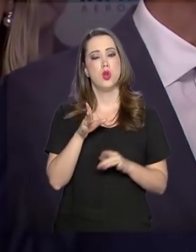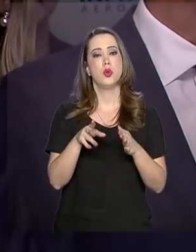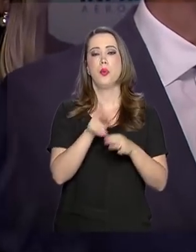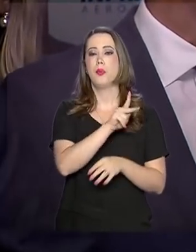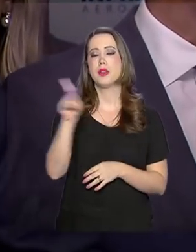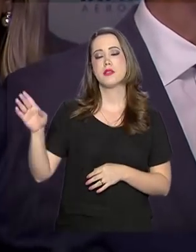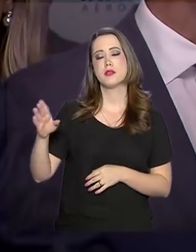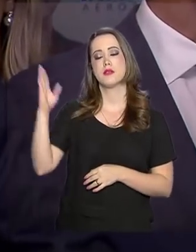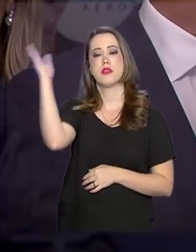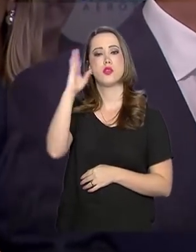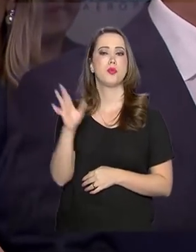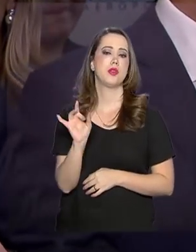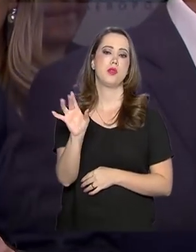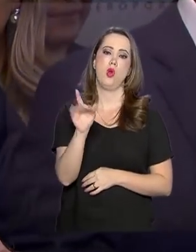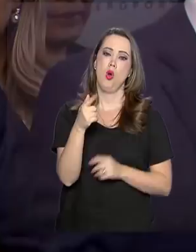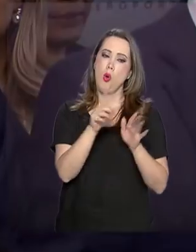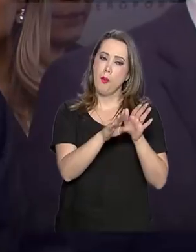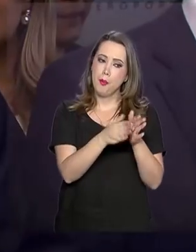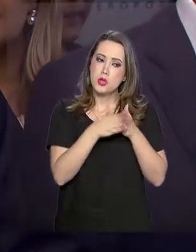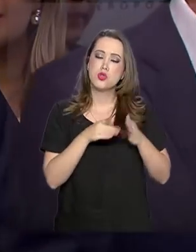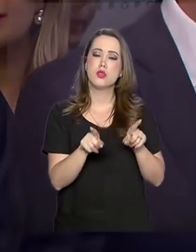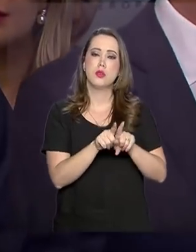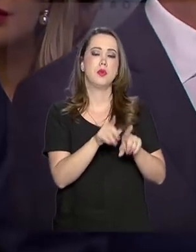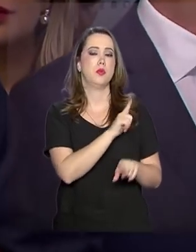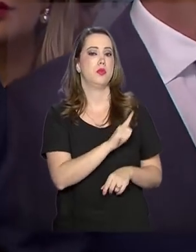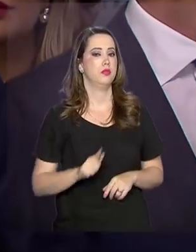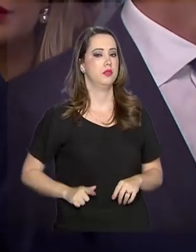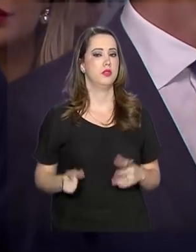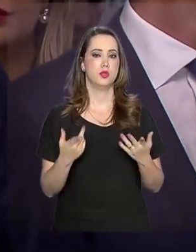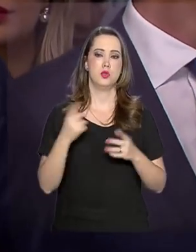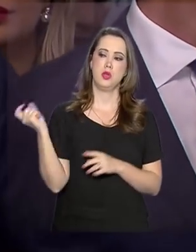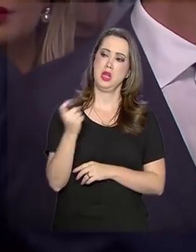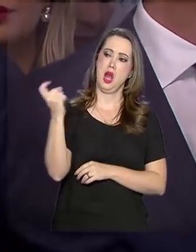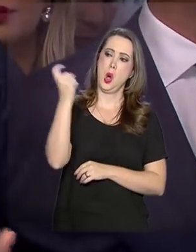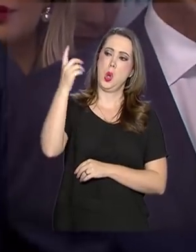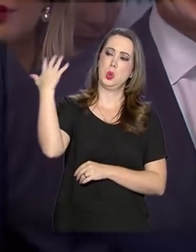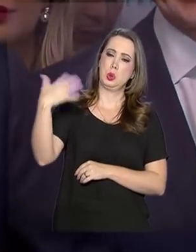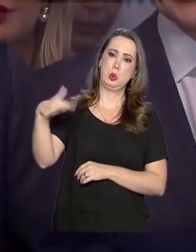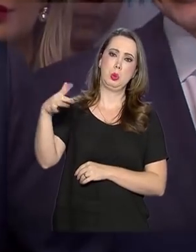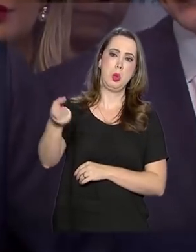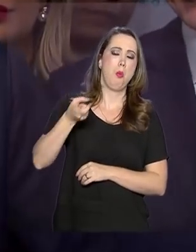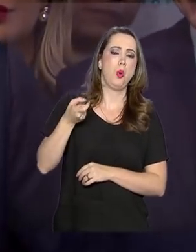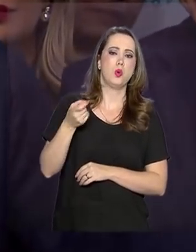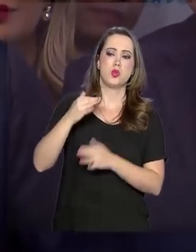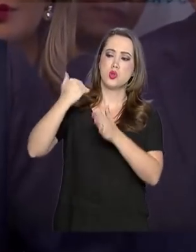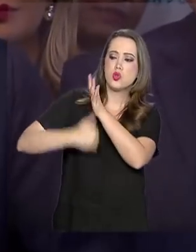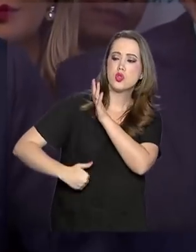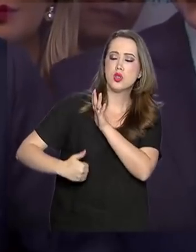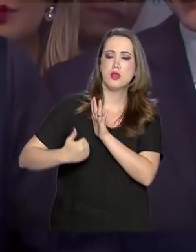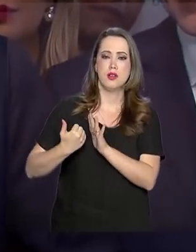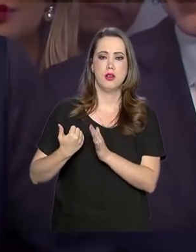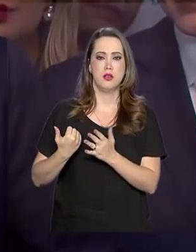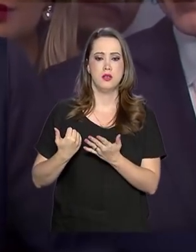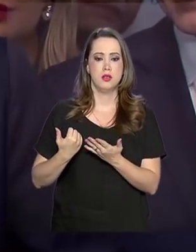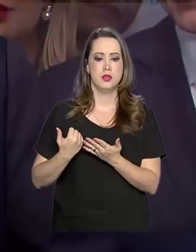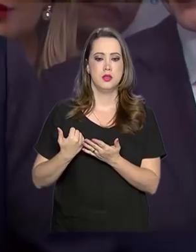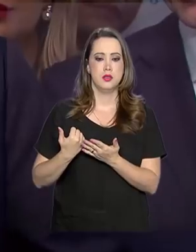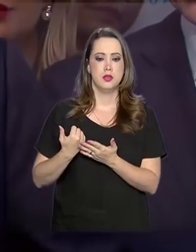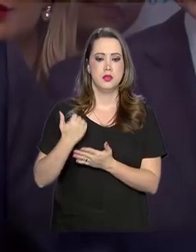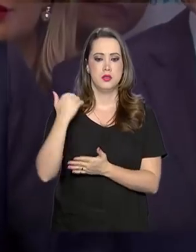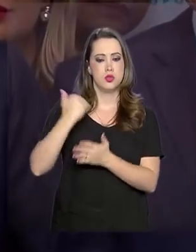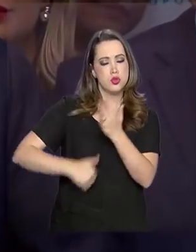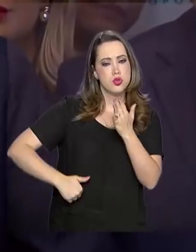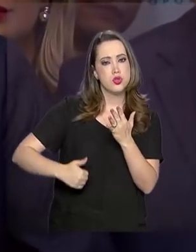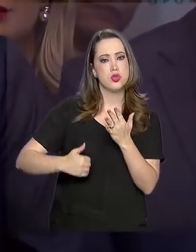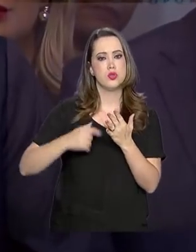Então, essa política de cada vez mais impostos mais altos, buscando tirar de forma até